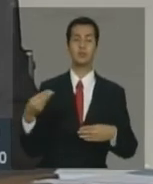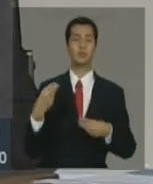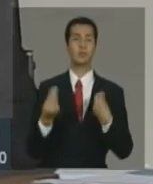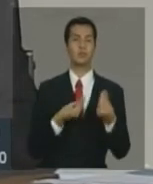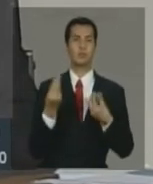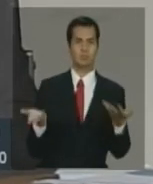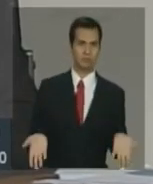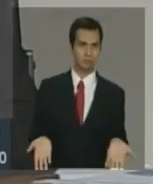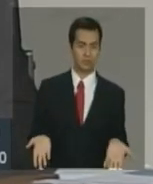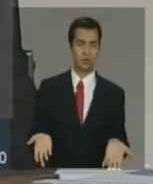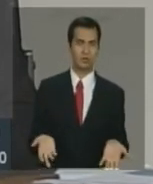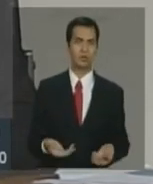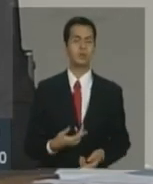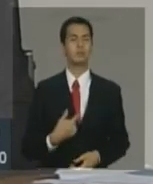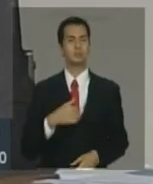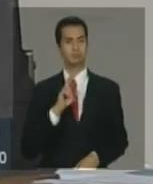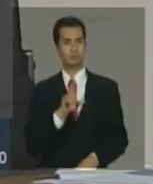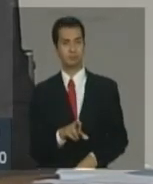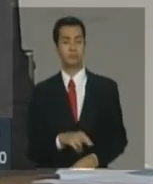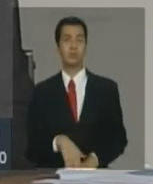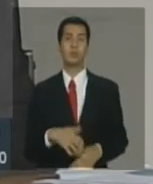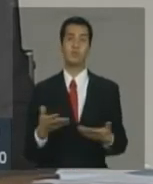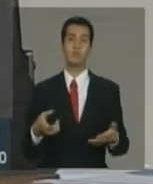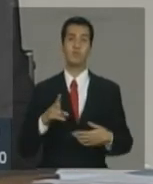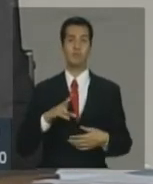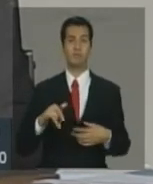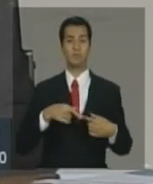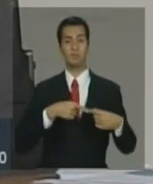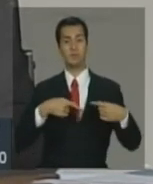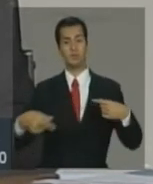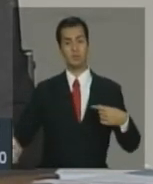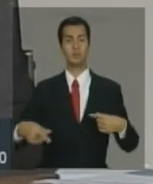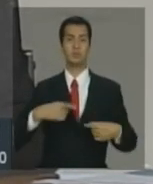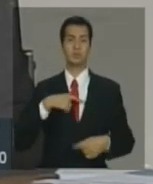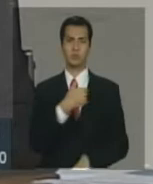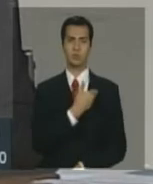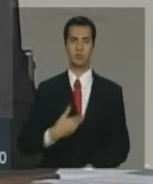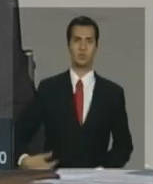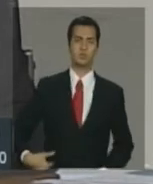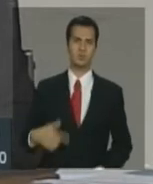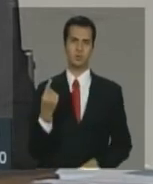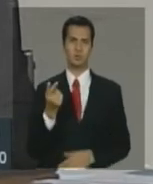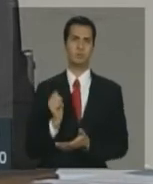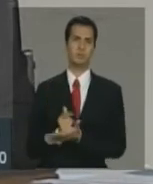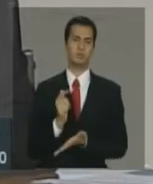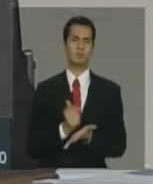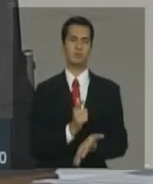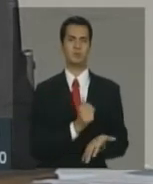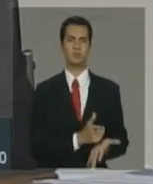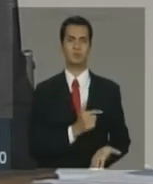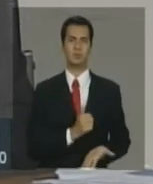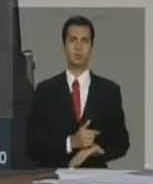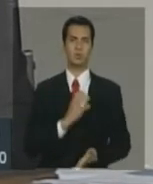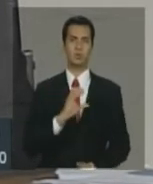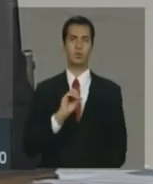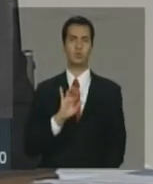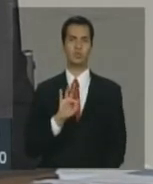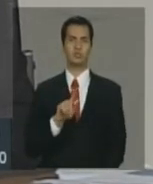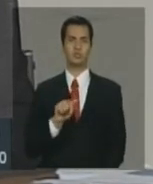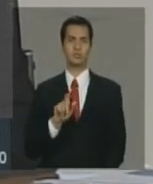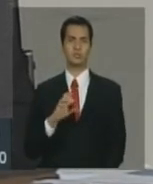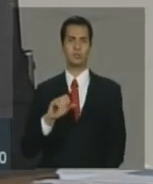previsto o conjunto das despesas que o governo vai fazer ao longo do perigo. Então, eu estou referindo que o contingenciamento que foi